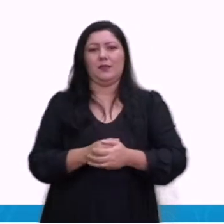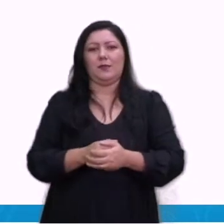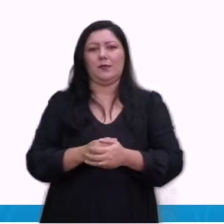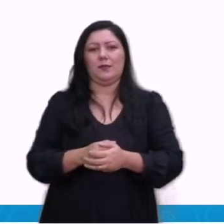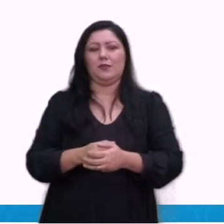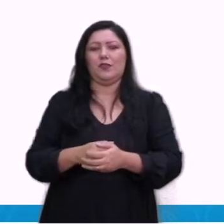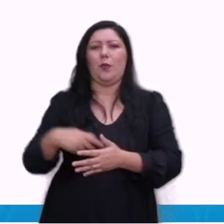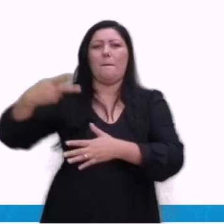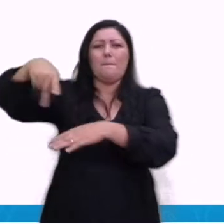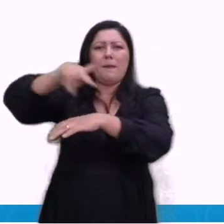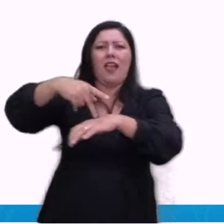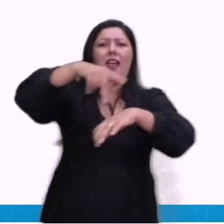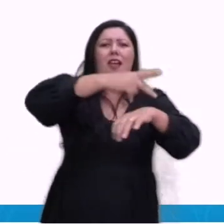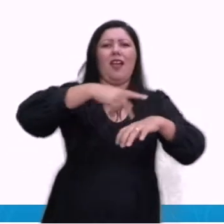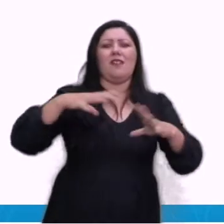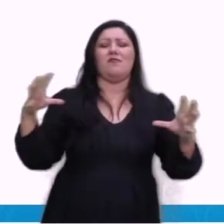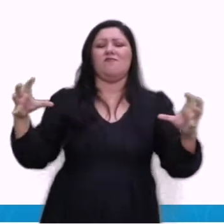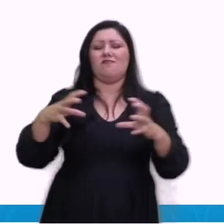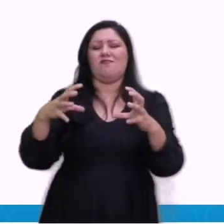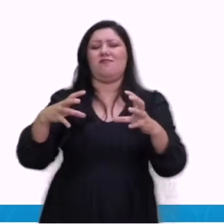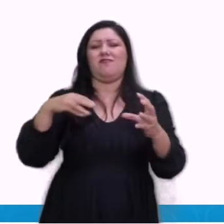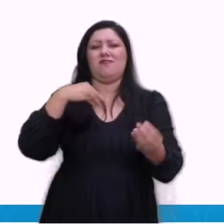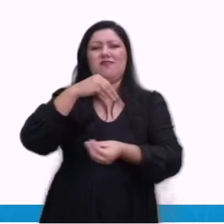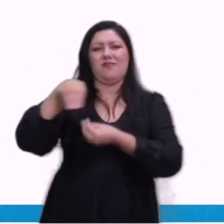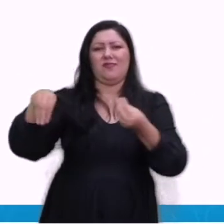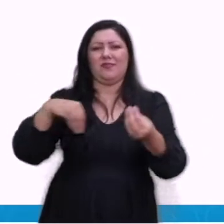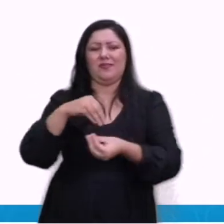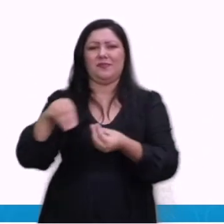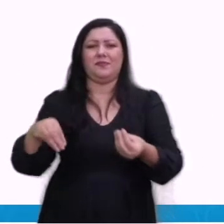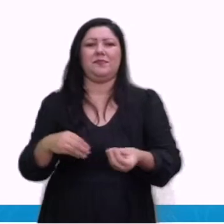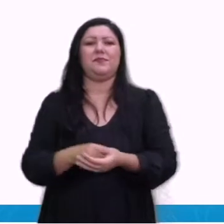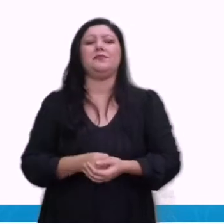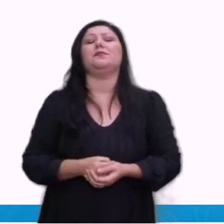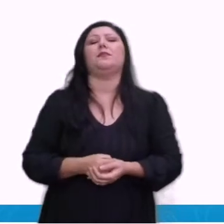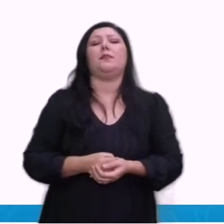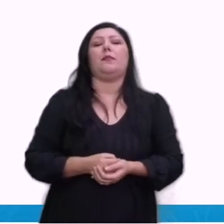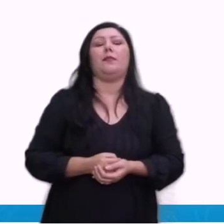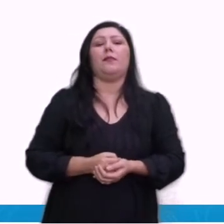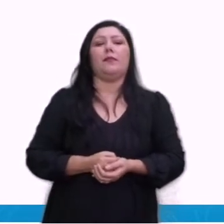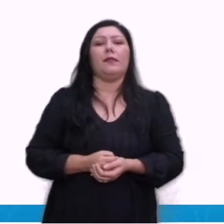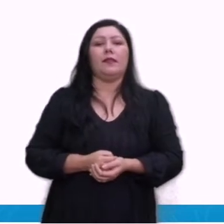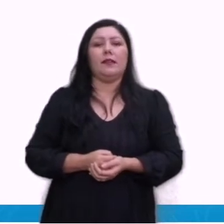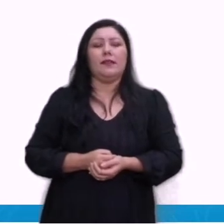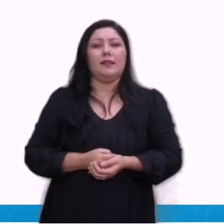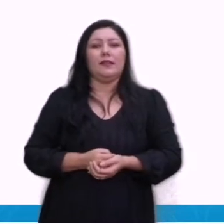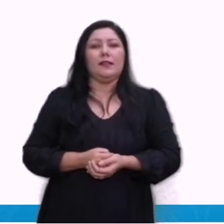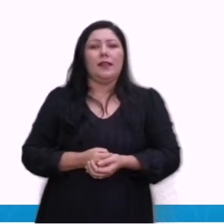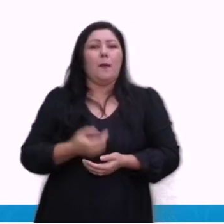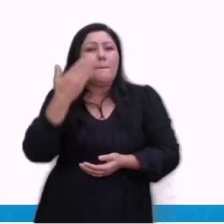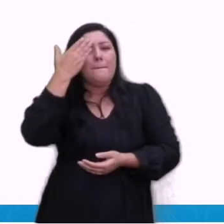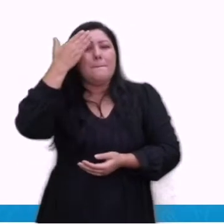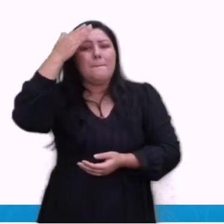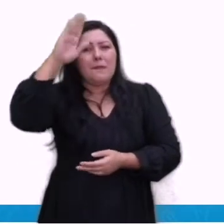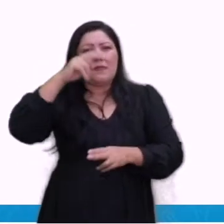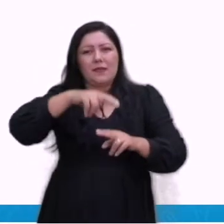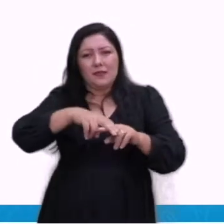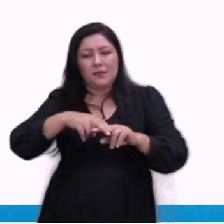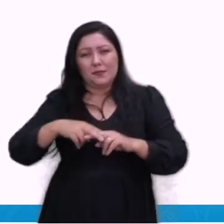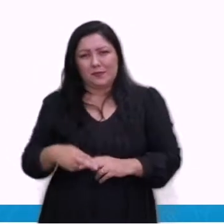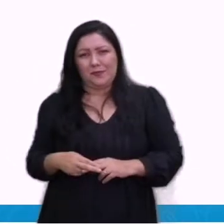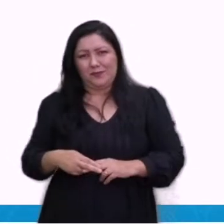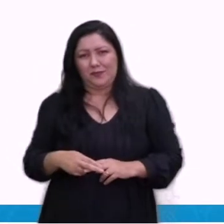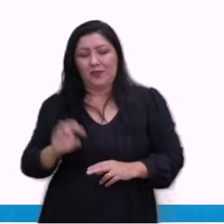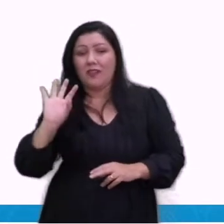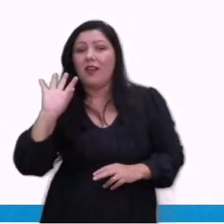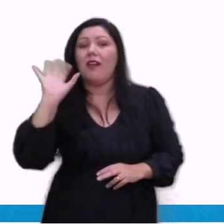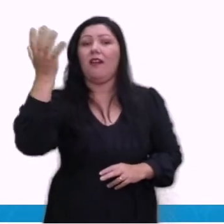que travaram essa guerra, em grande parte em território europeu. Entre os principais motivos que levaram a